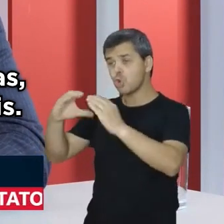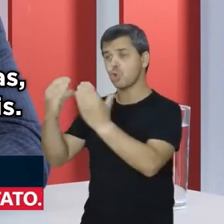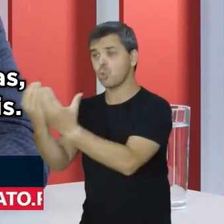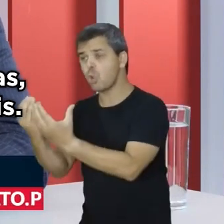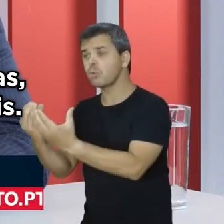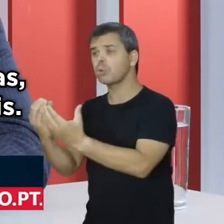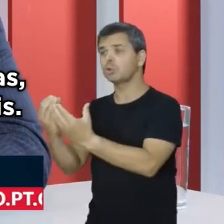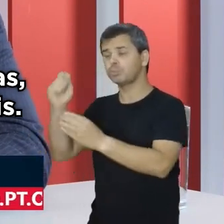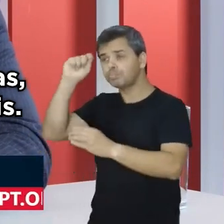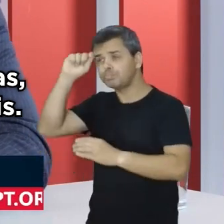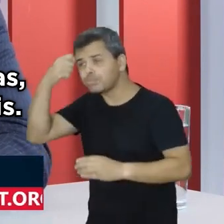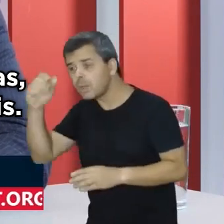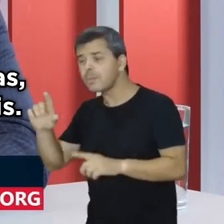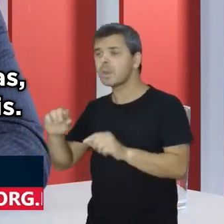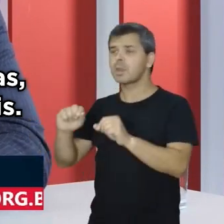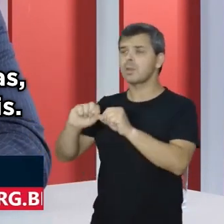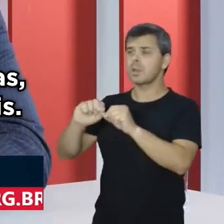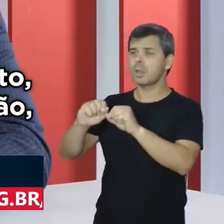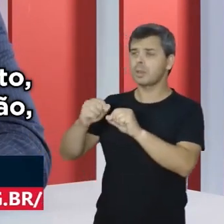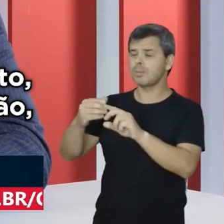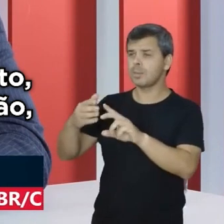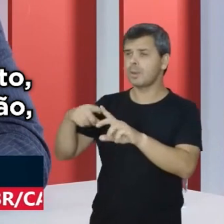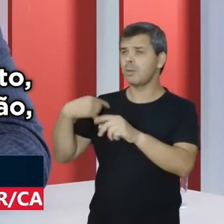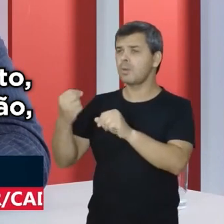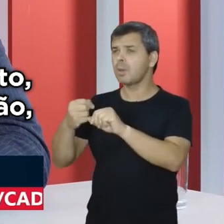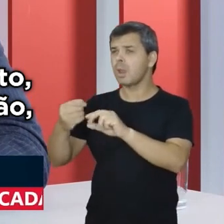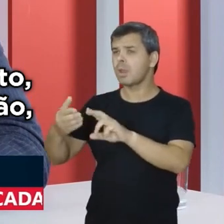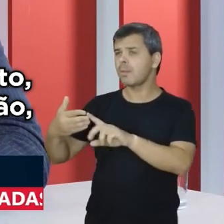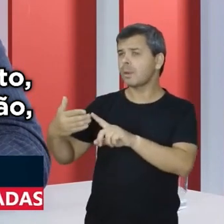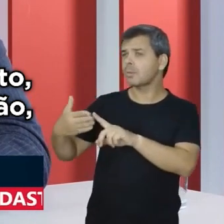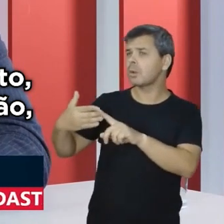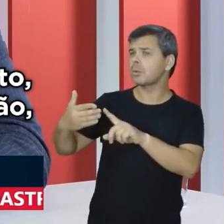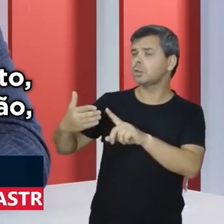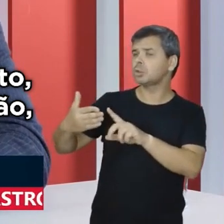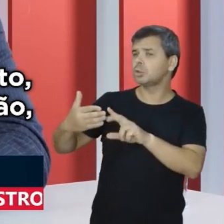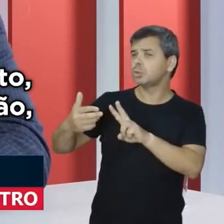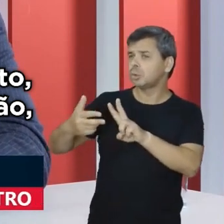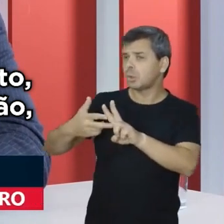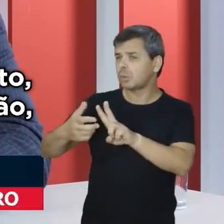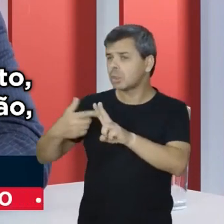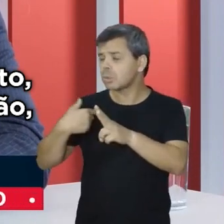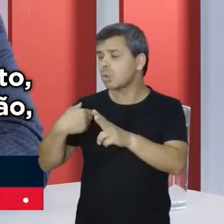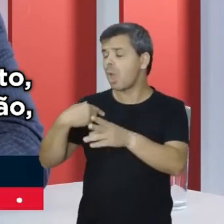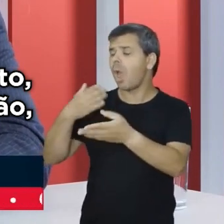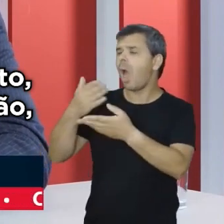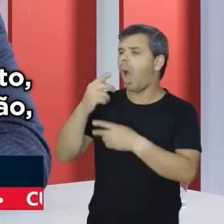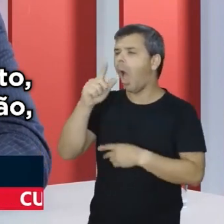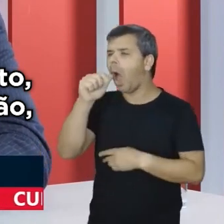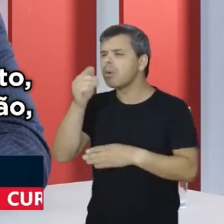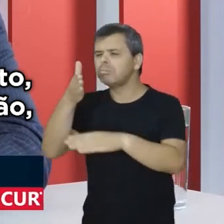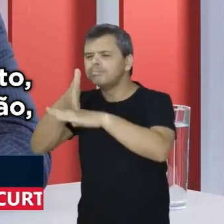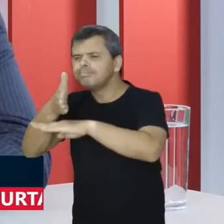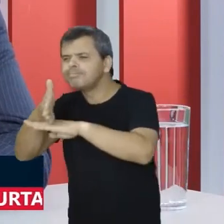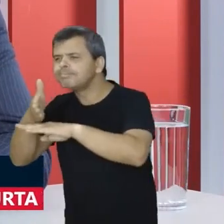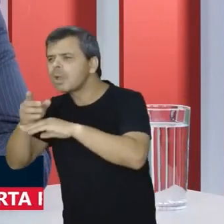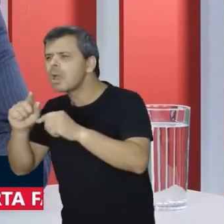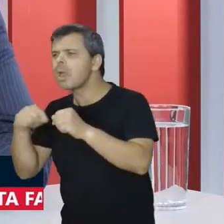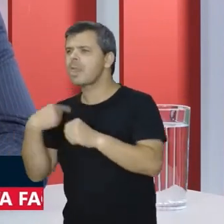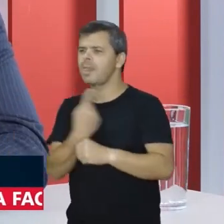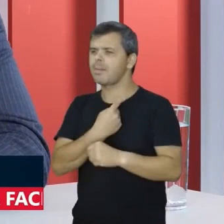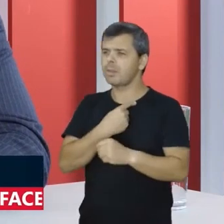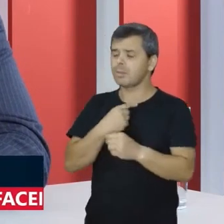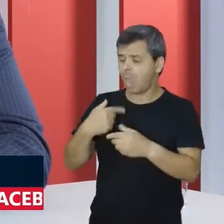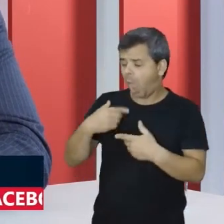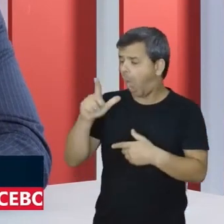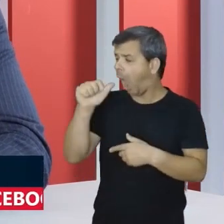quilombolas, para as comunidades tradicionais. A questão também do saneamento, do acesso à água para a população, para a gente ter o